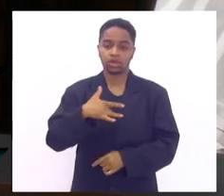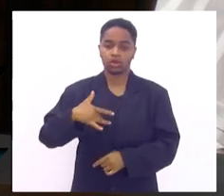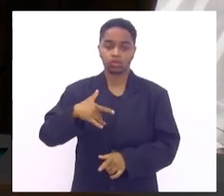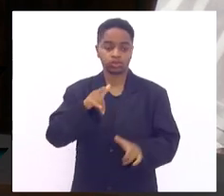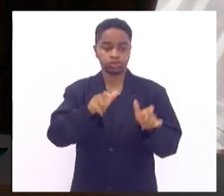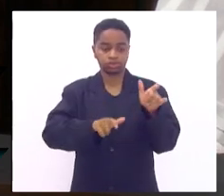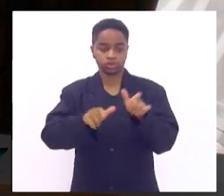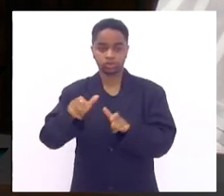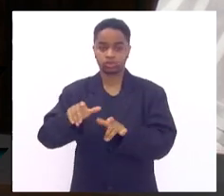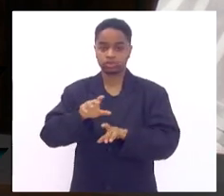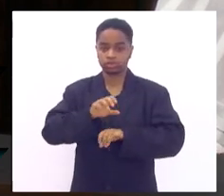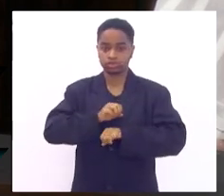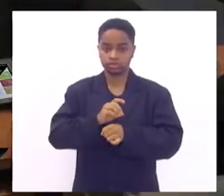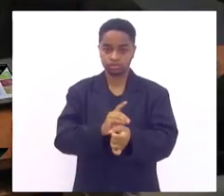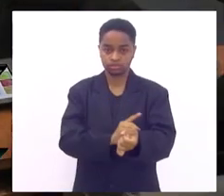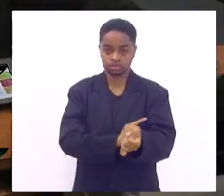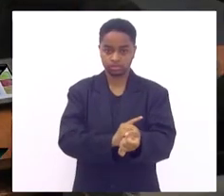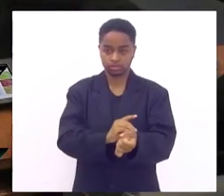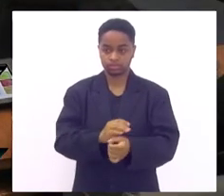diabéticos.